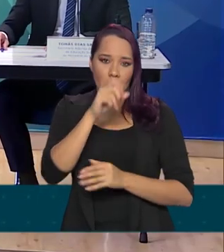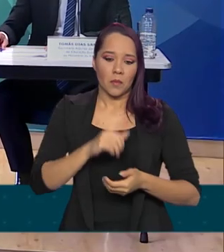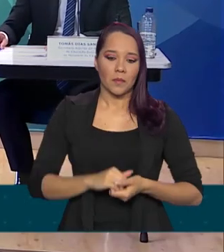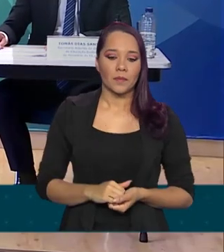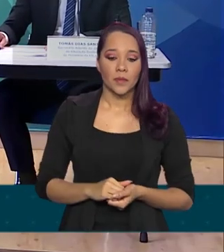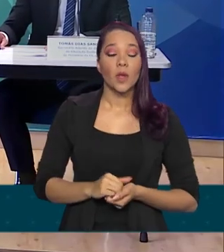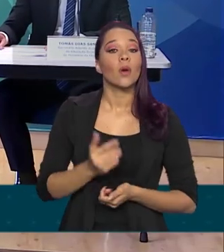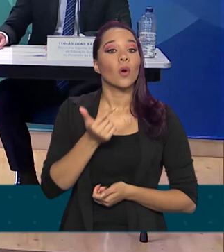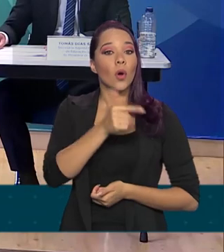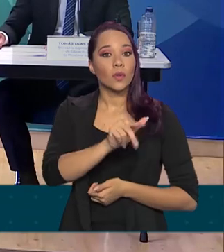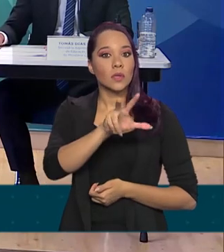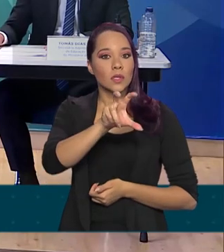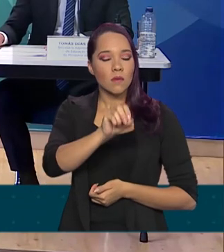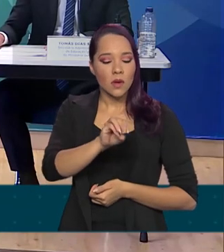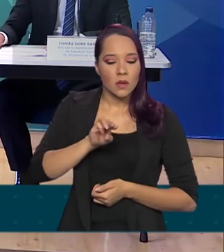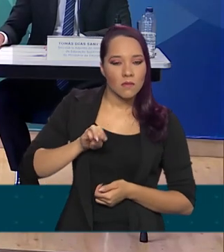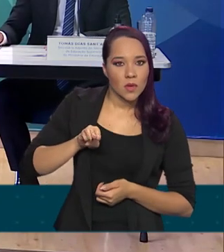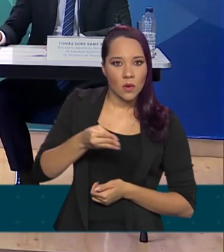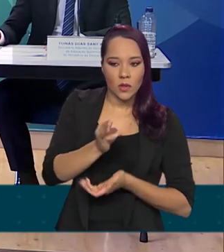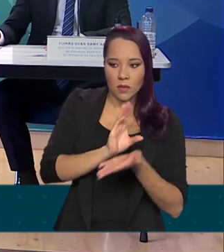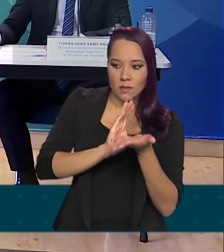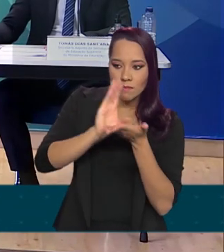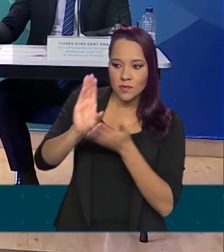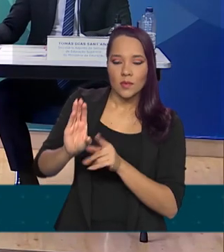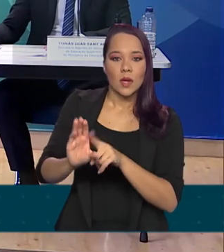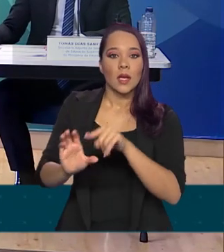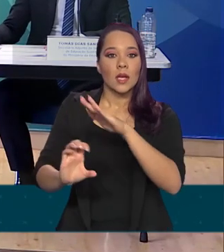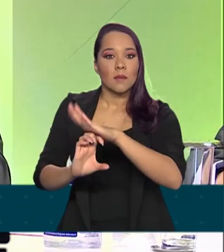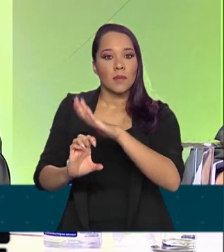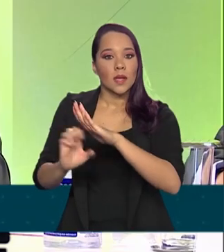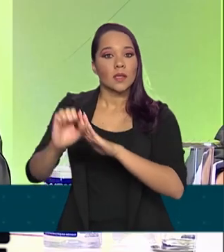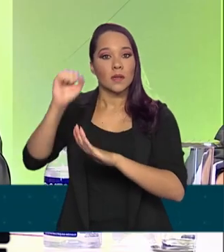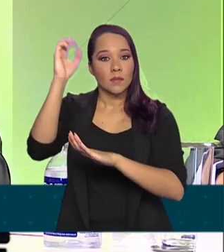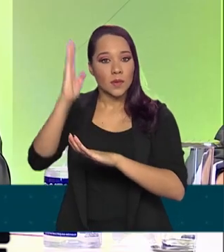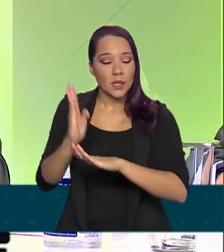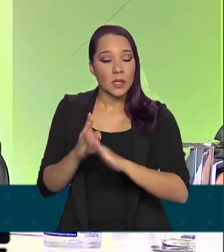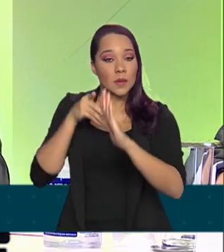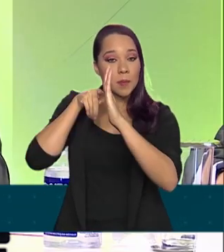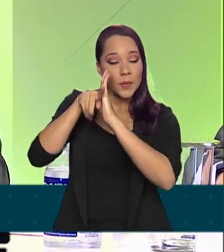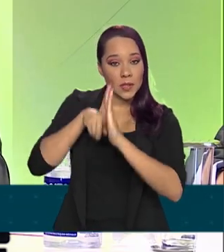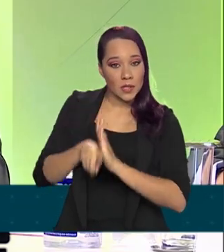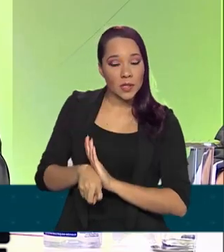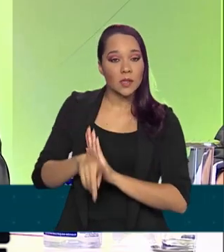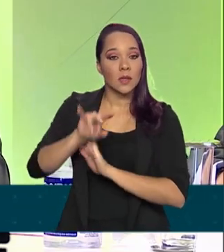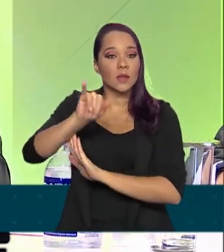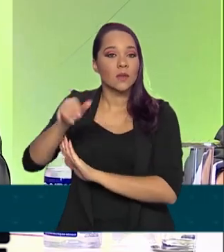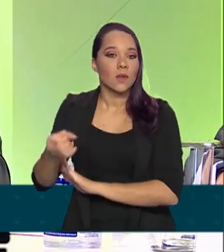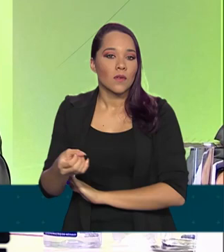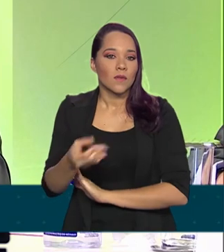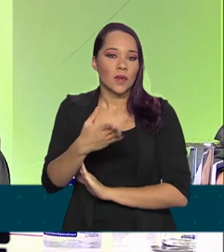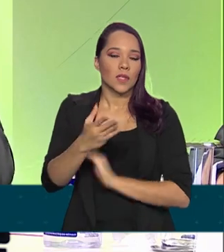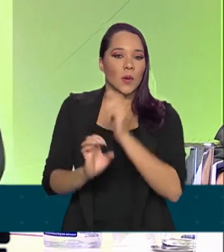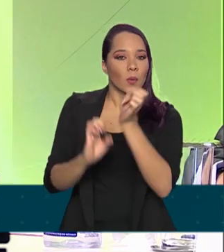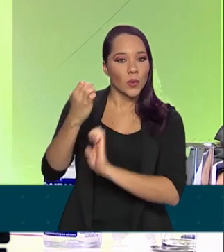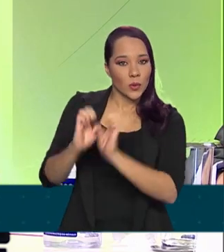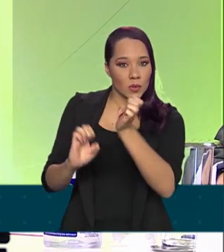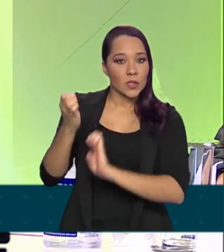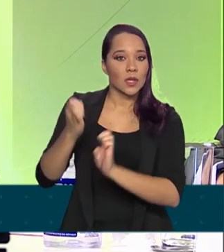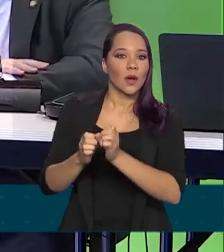50 milhões serão direcionados para a Empresa Brasileira de Pesquisa e Inovação Industrial,